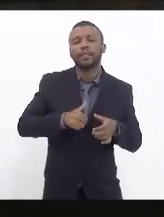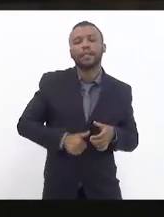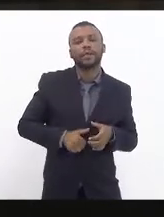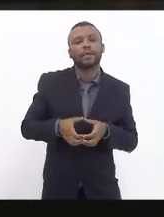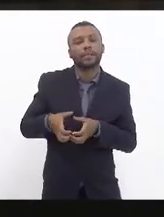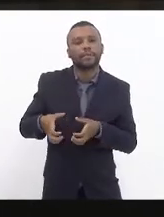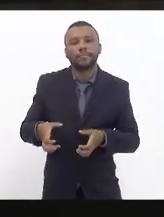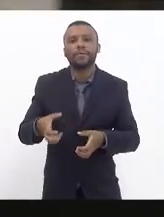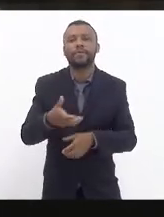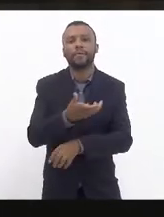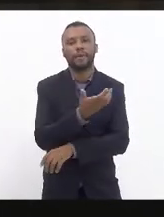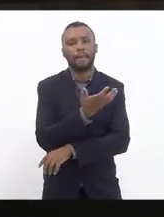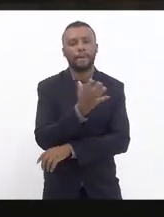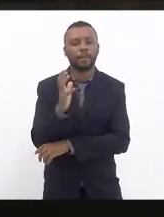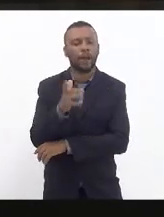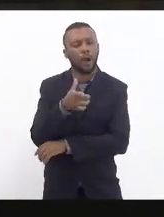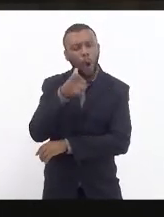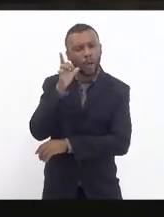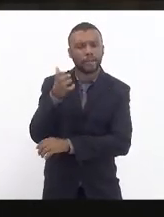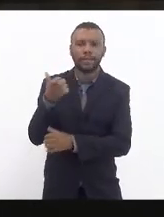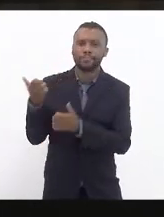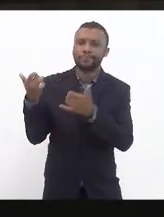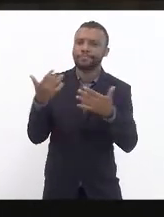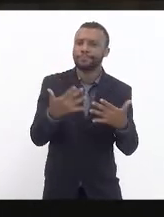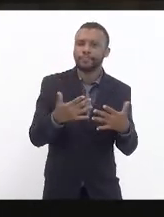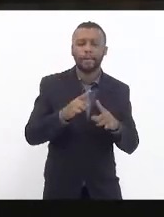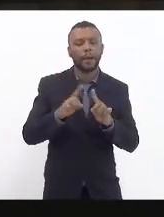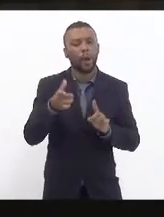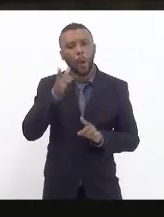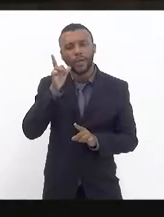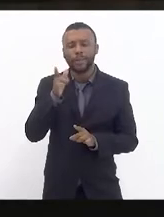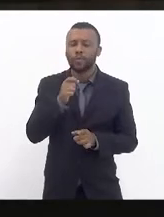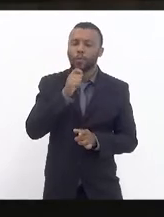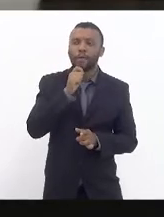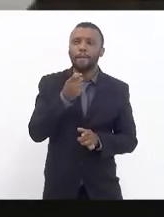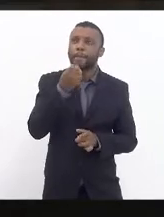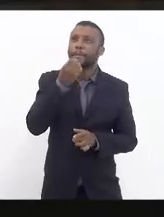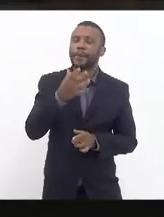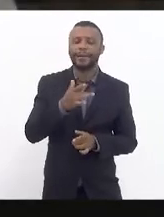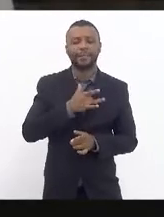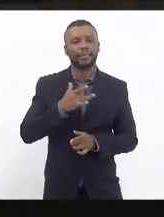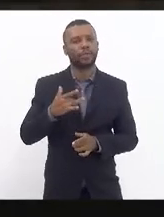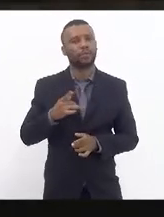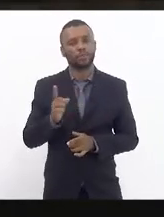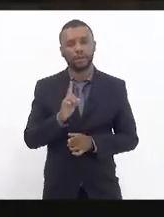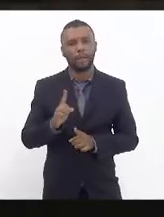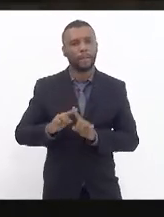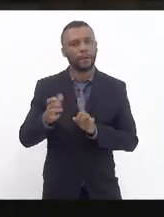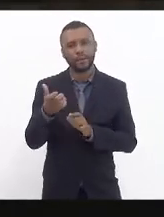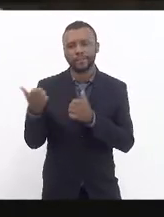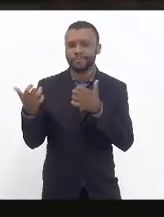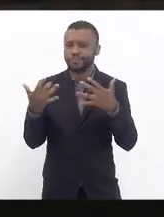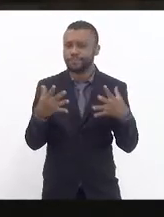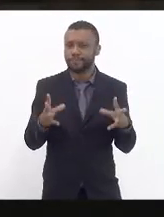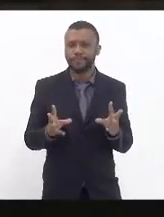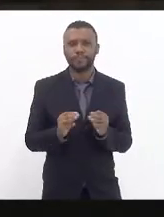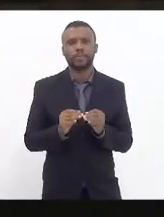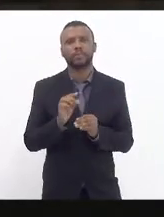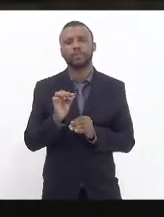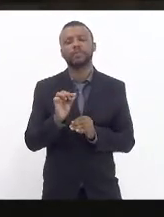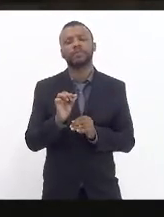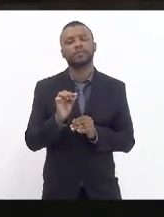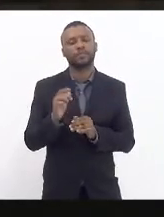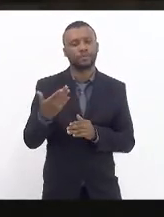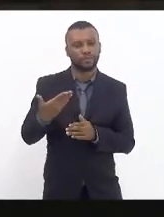falar no dia de ontem mas ontem eu não estava muito bem de saúde mas eu queria comentar aqui com os meus